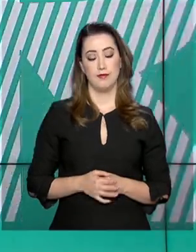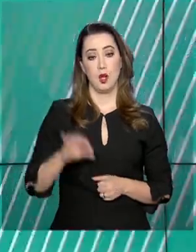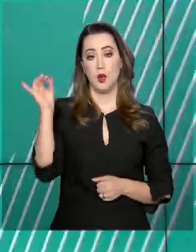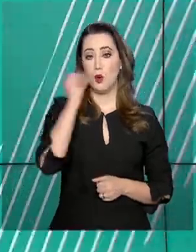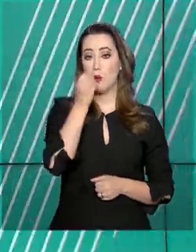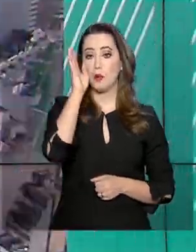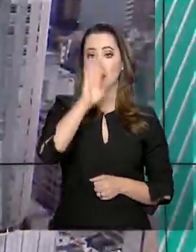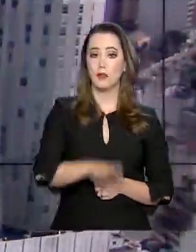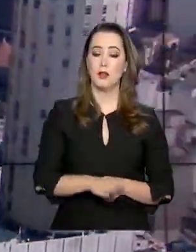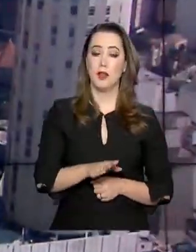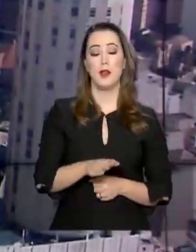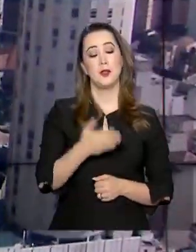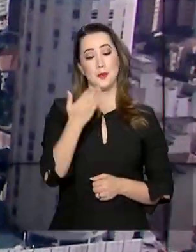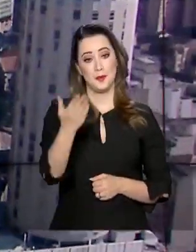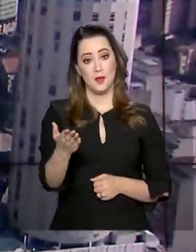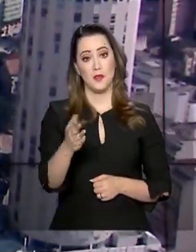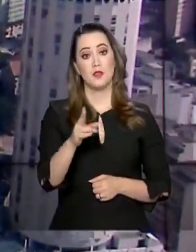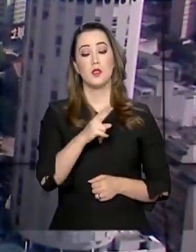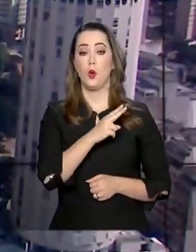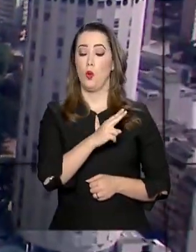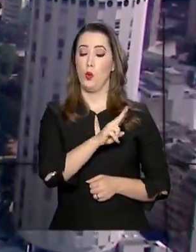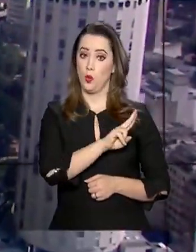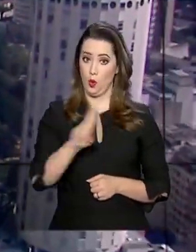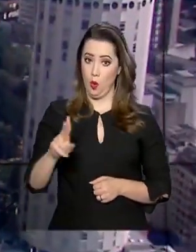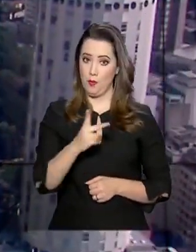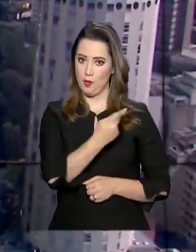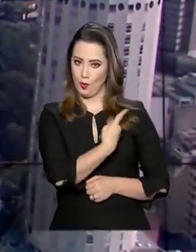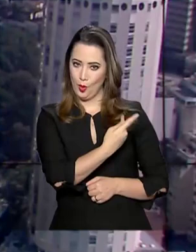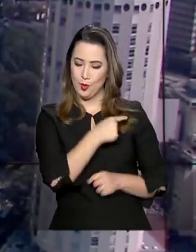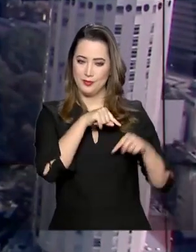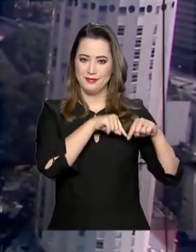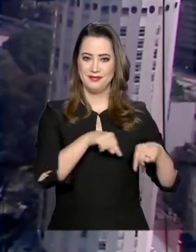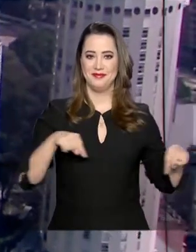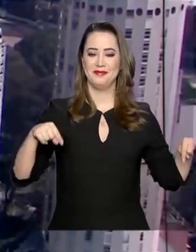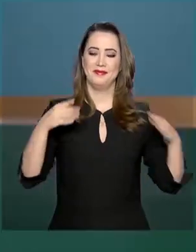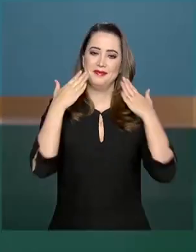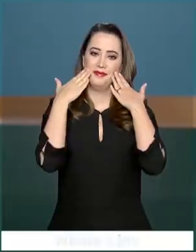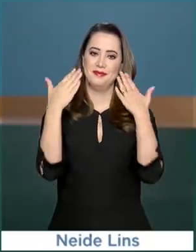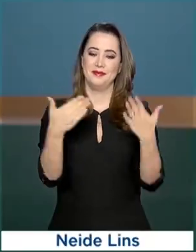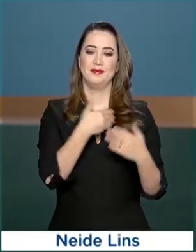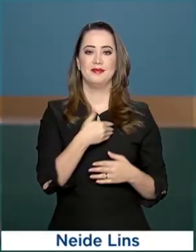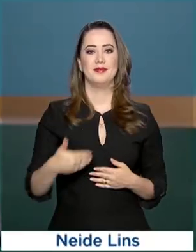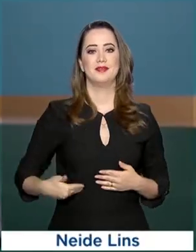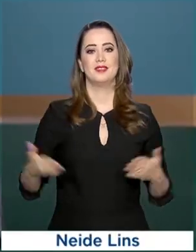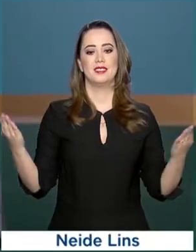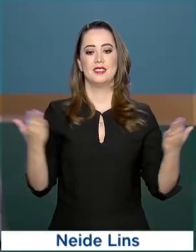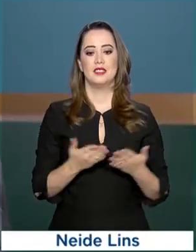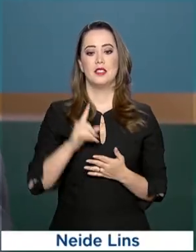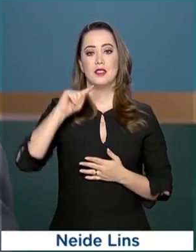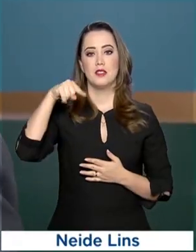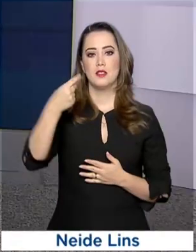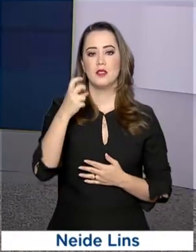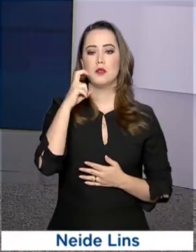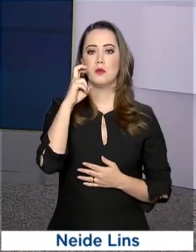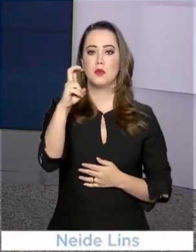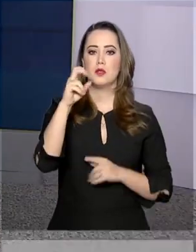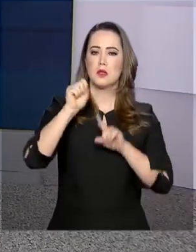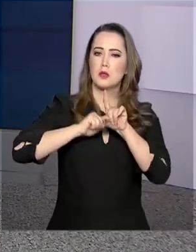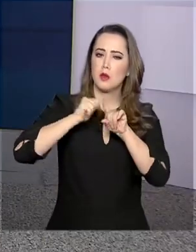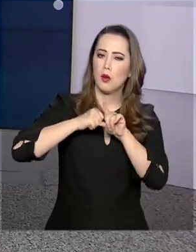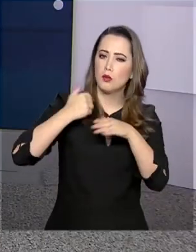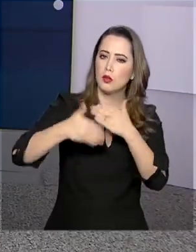Olá, boa tarde para você. Eu sou Roberto Camargo e estamos de volta com o Governo Agora. Após cinco meses de